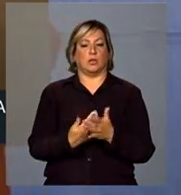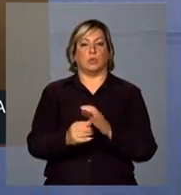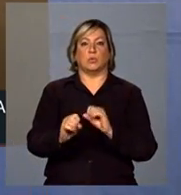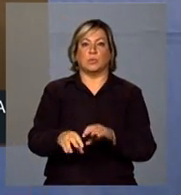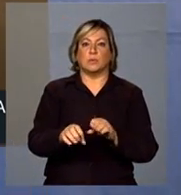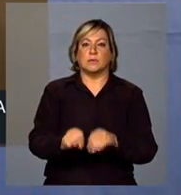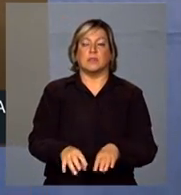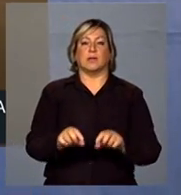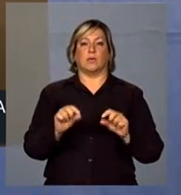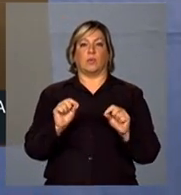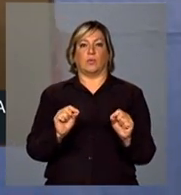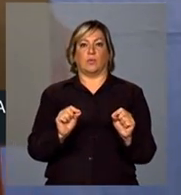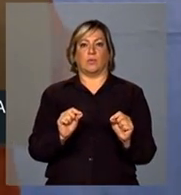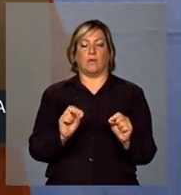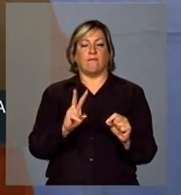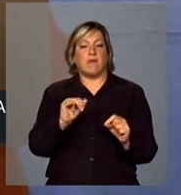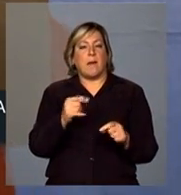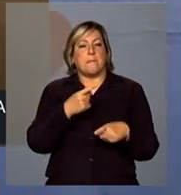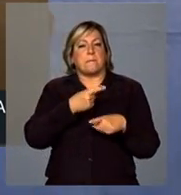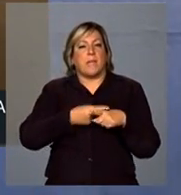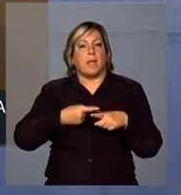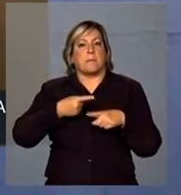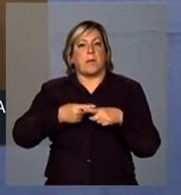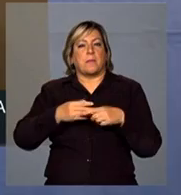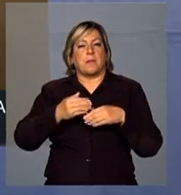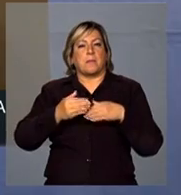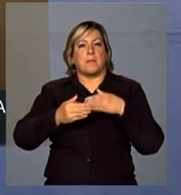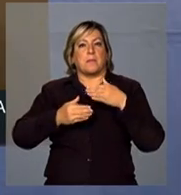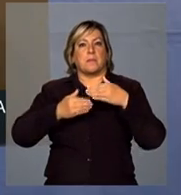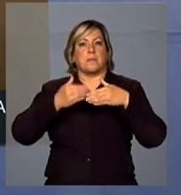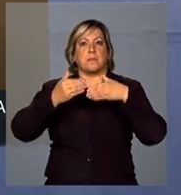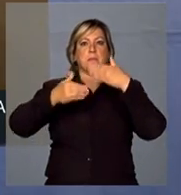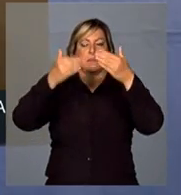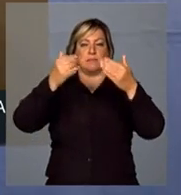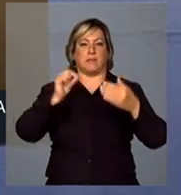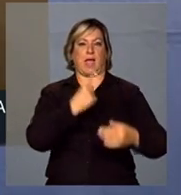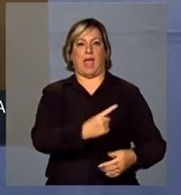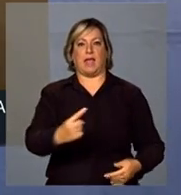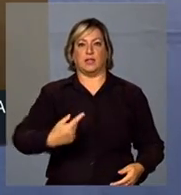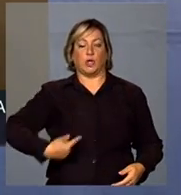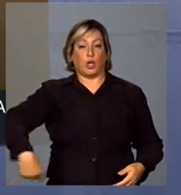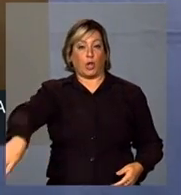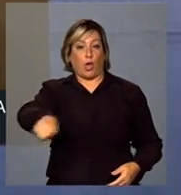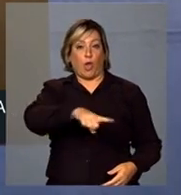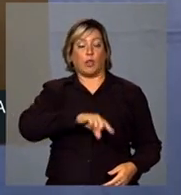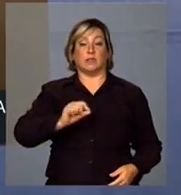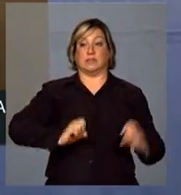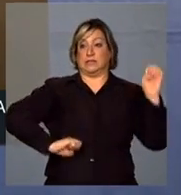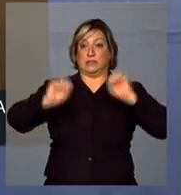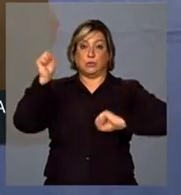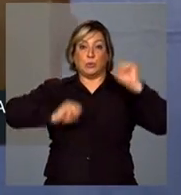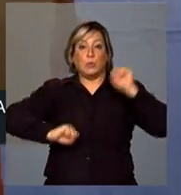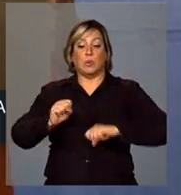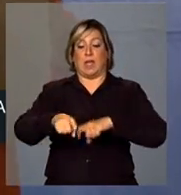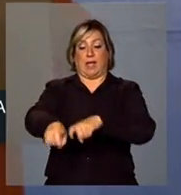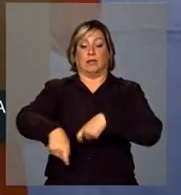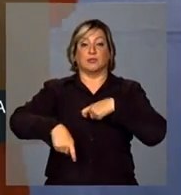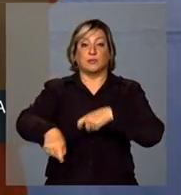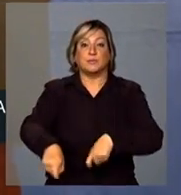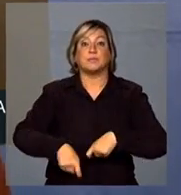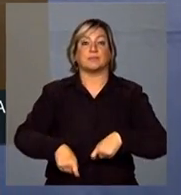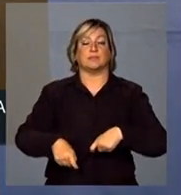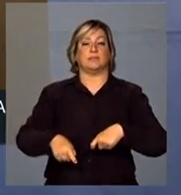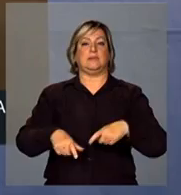que vai progressivamente atingindo a cada um de nós as indústrias, agricultura